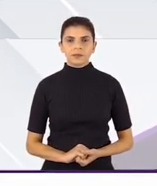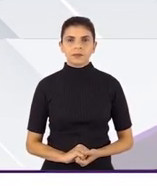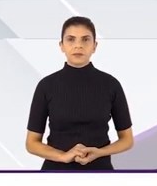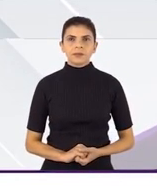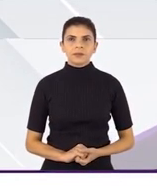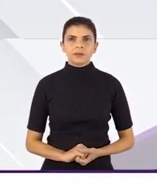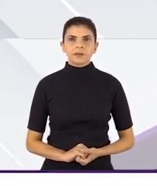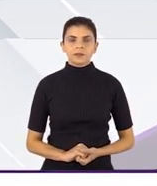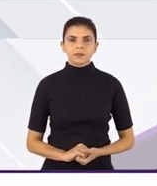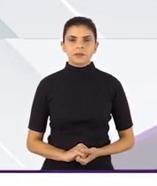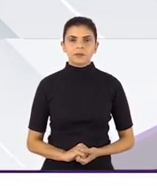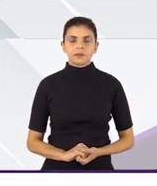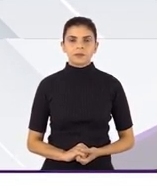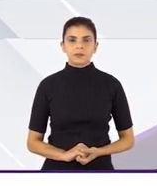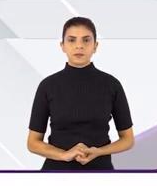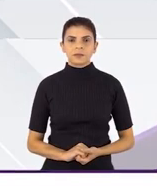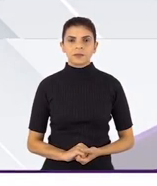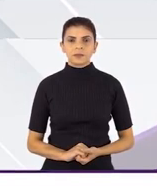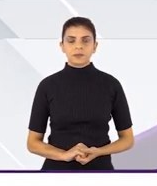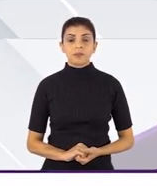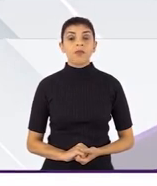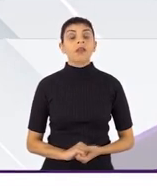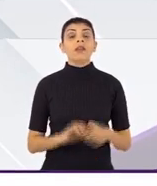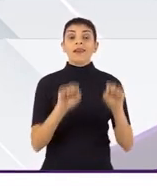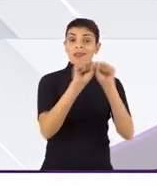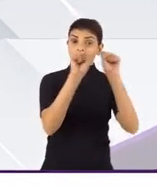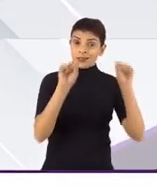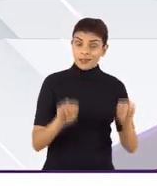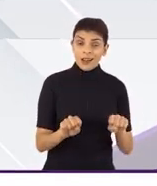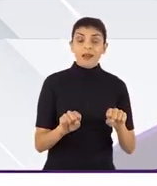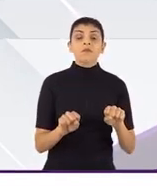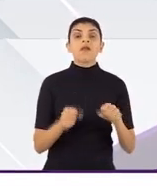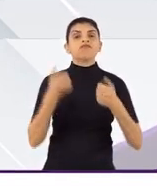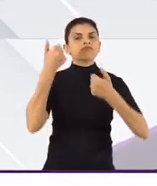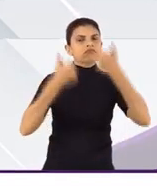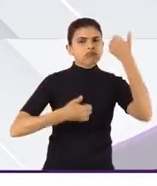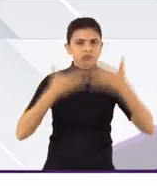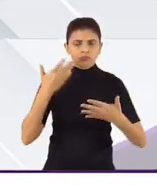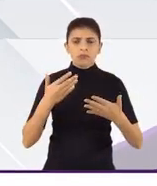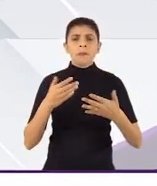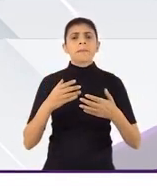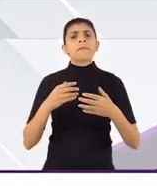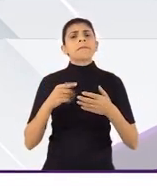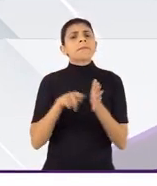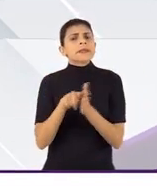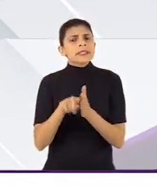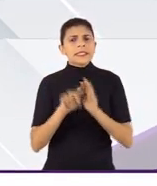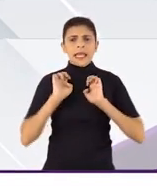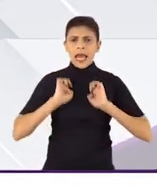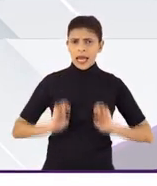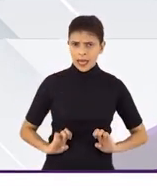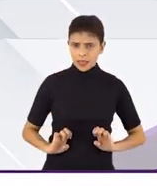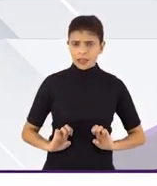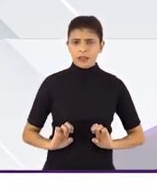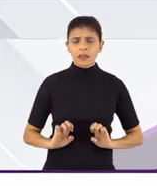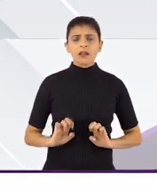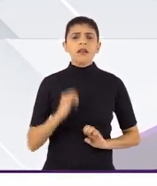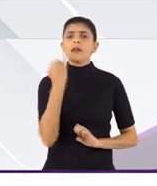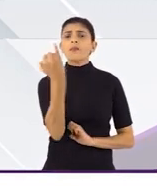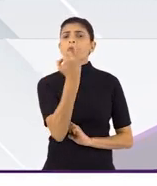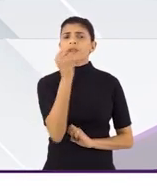E este sistema coloca que, para uma pesquisa ser ética, o que é